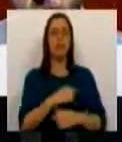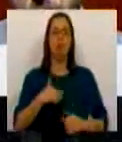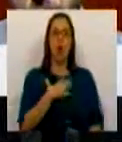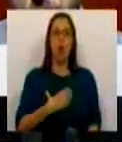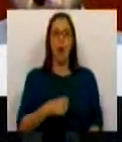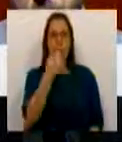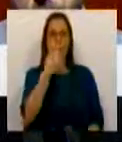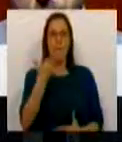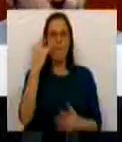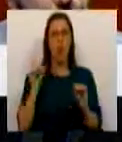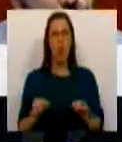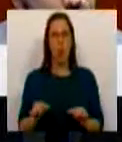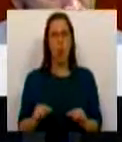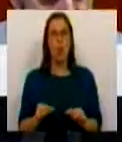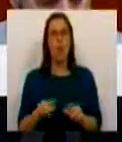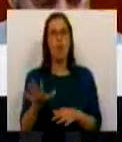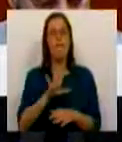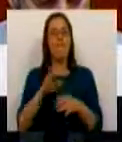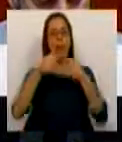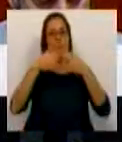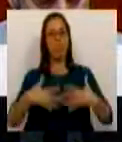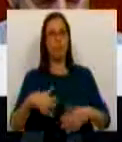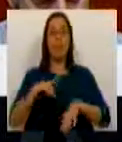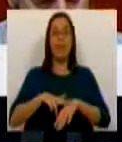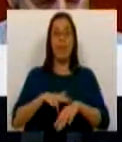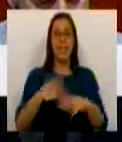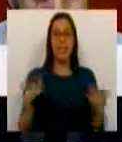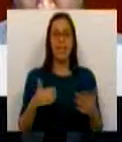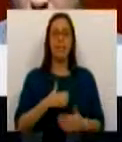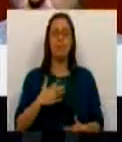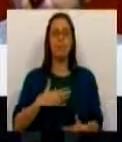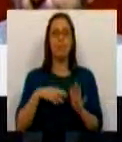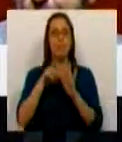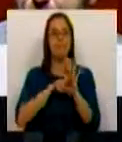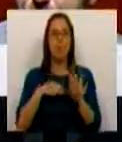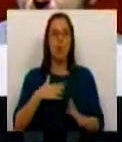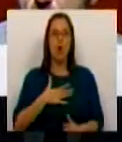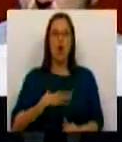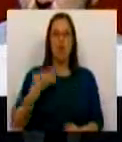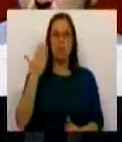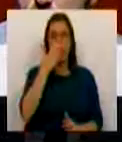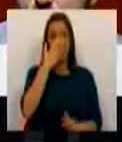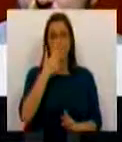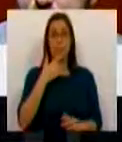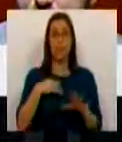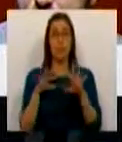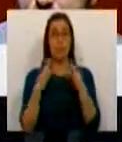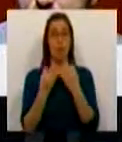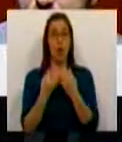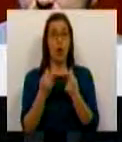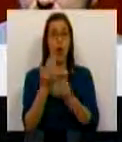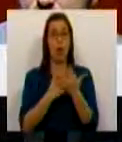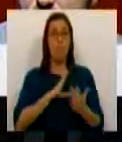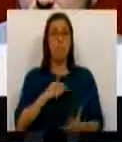Eu gosto mais hoje da composição da direcção das entidades reguladoras. Diz-nos o Fórum Económico